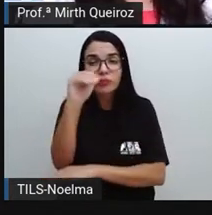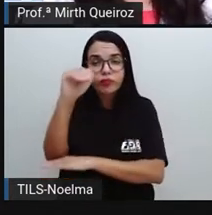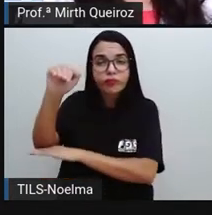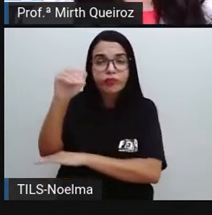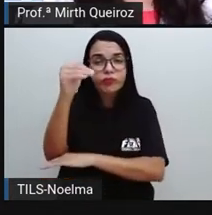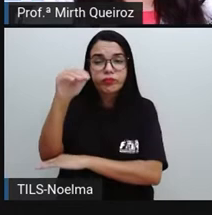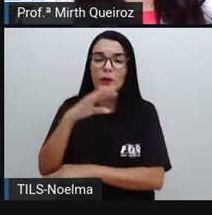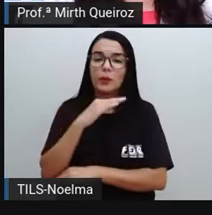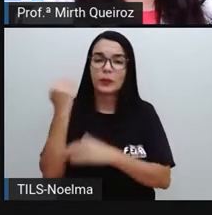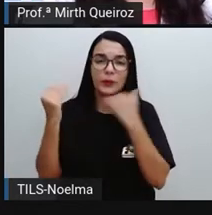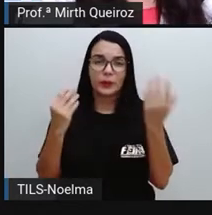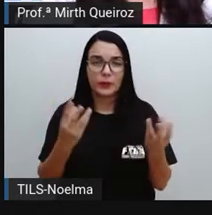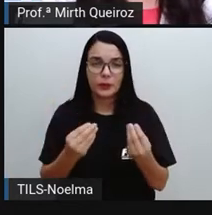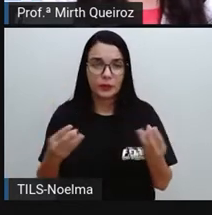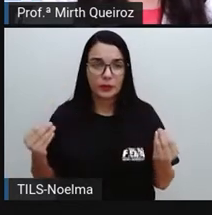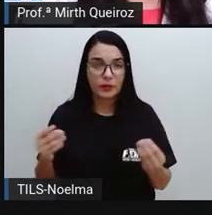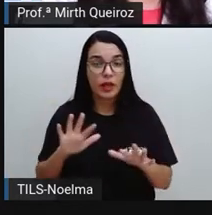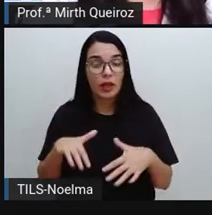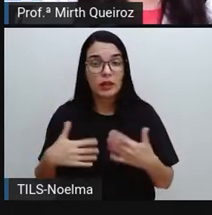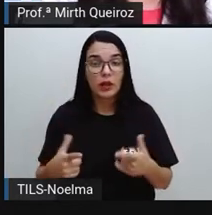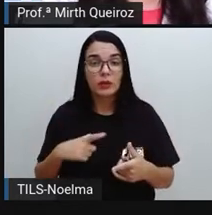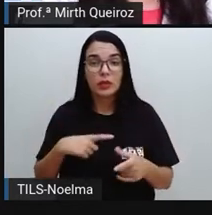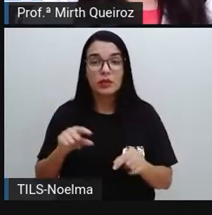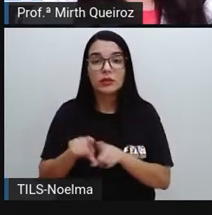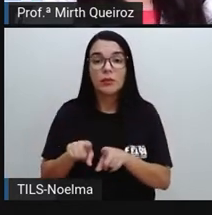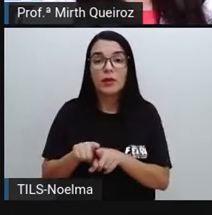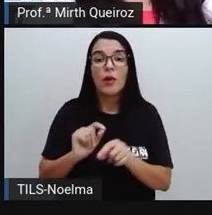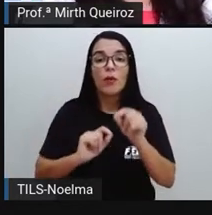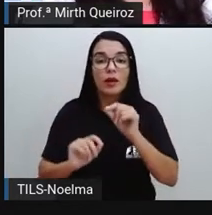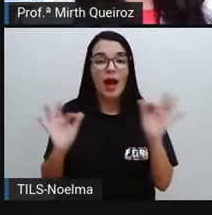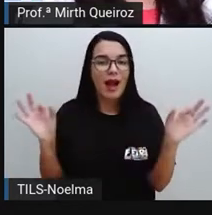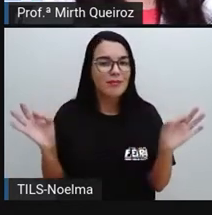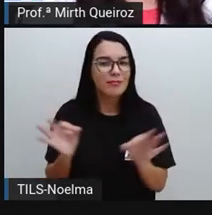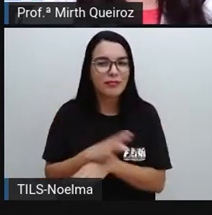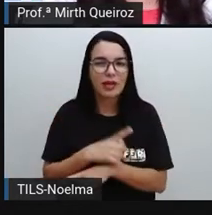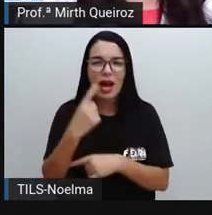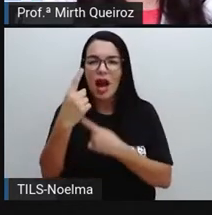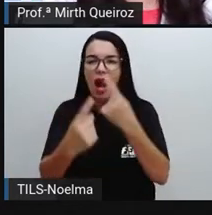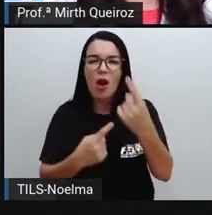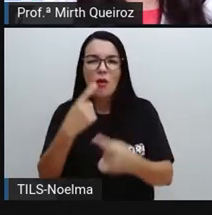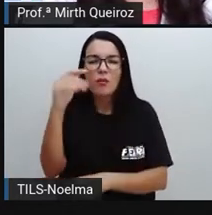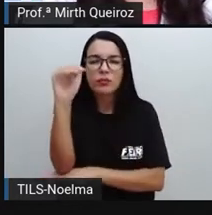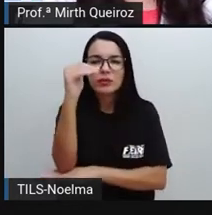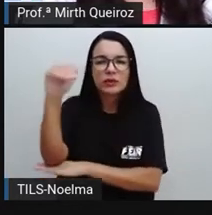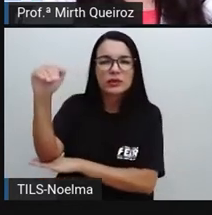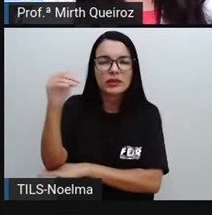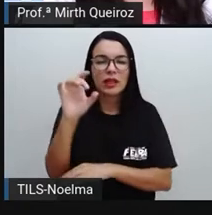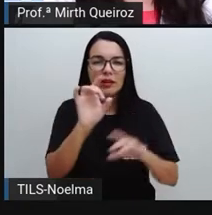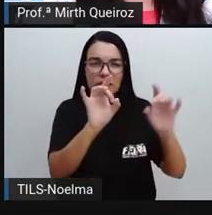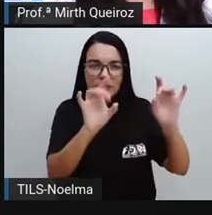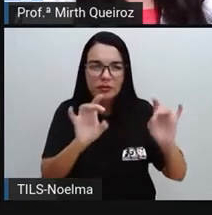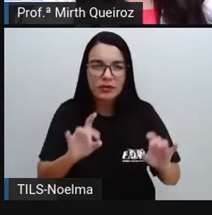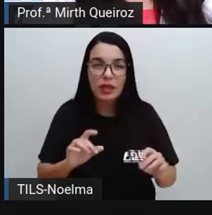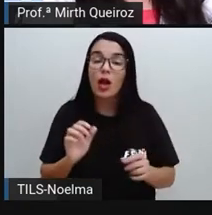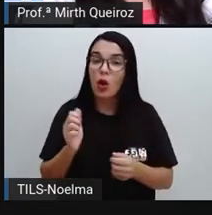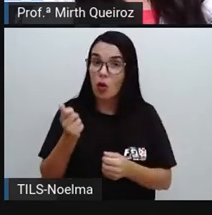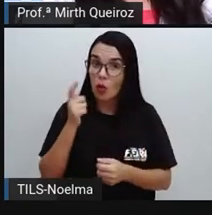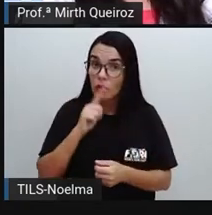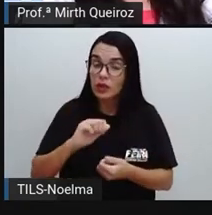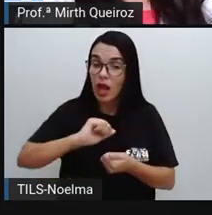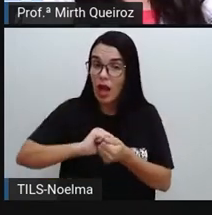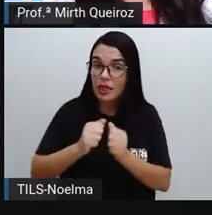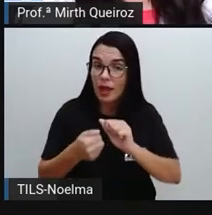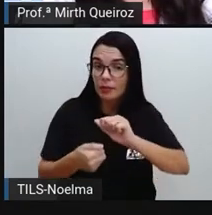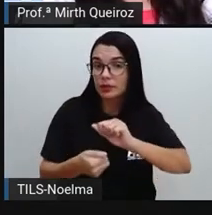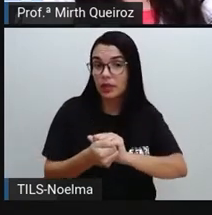impacto do asteroide. As implicações disso foram definitivas. Algumas espécies conseguiram se adaptar variando